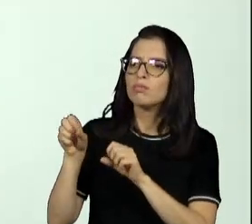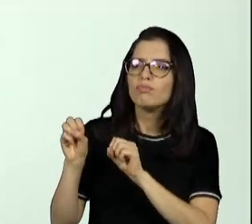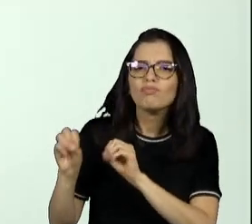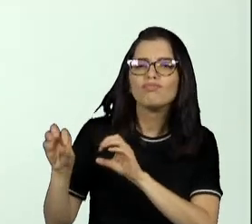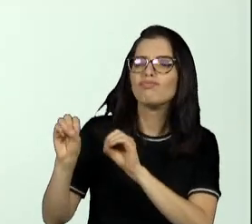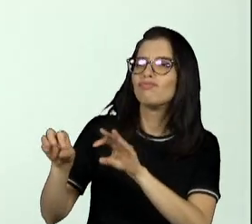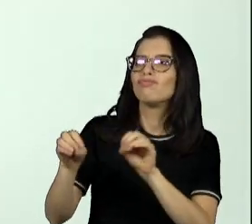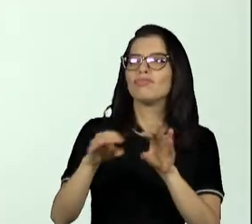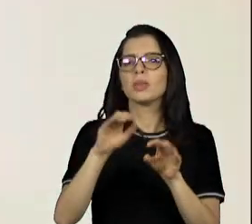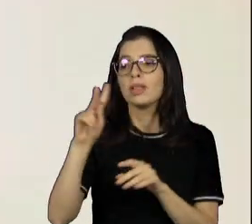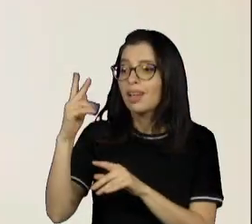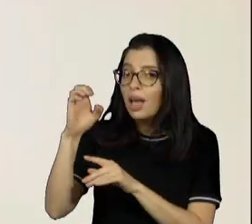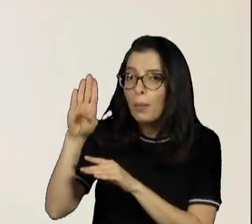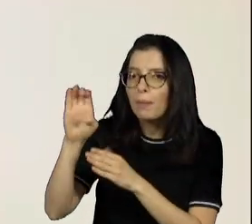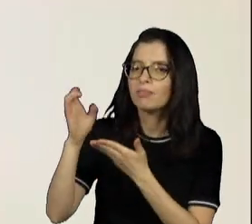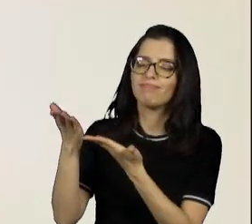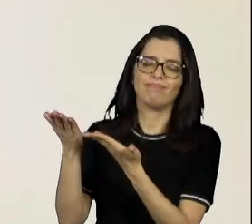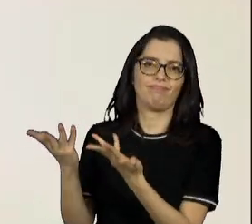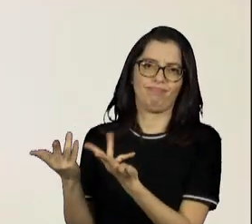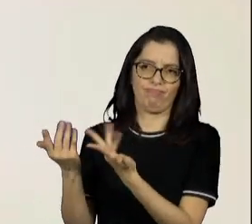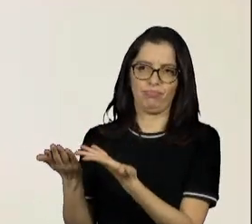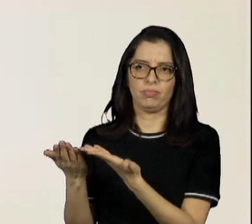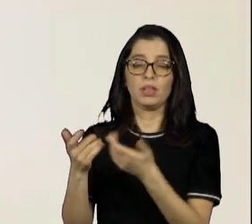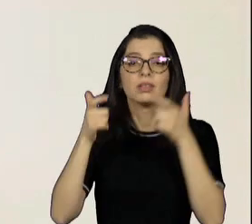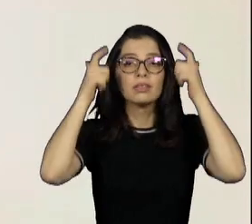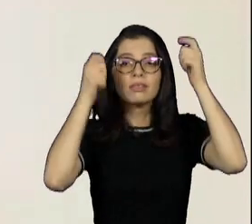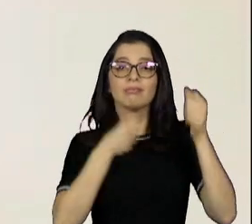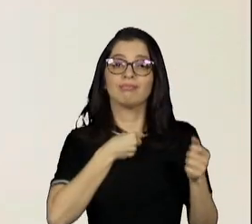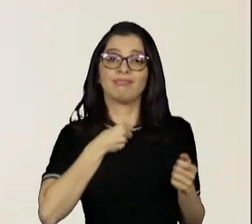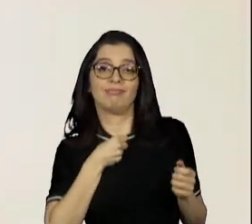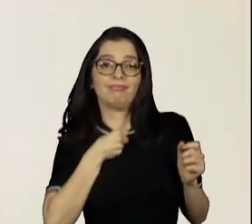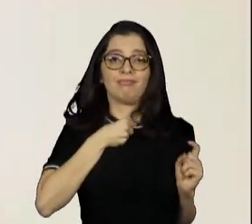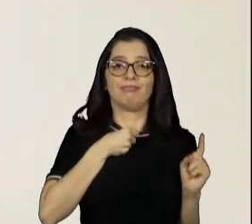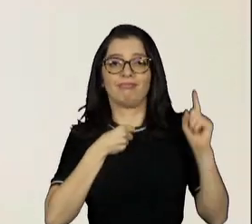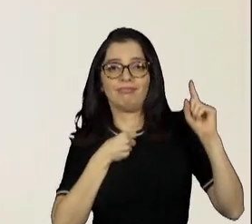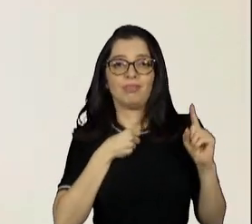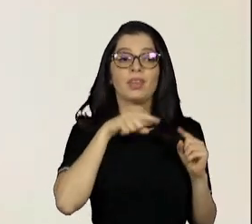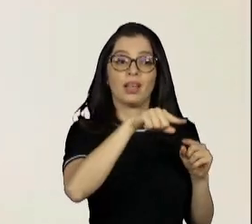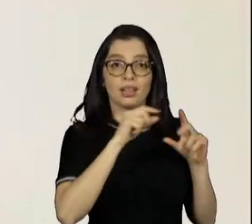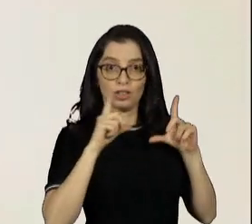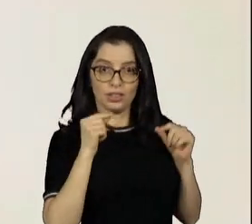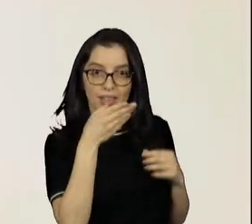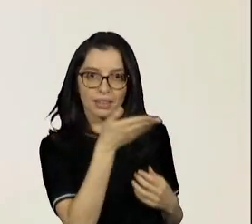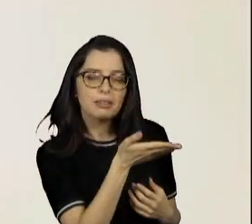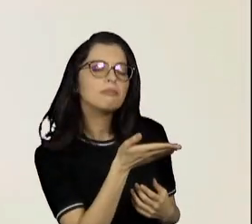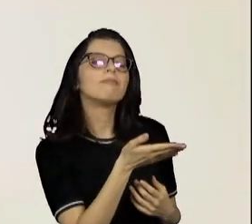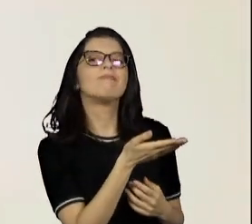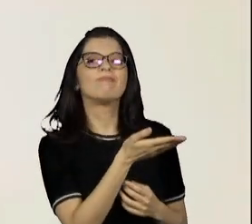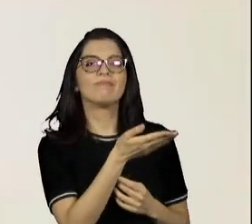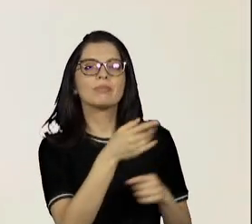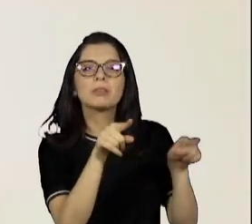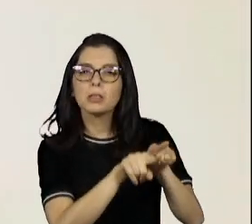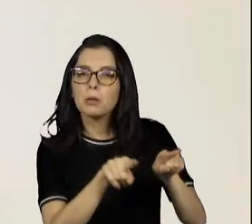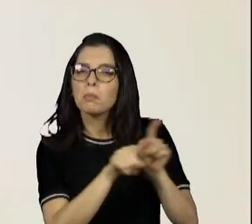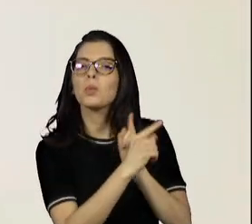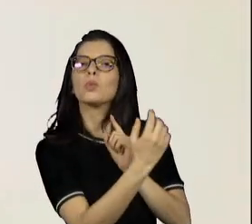Chacrinha. Chacrinha é um cara que, com o jeito dele, a maneira dele falar, a maneira